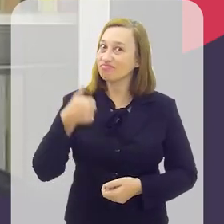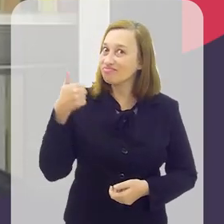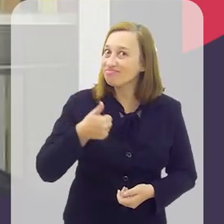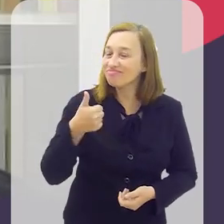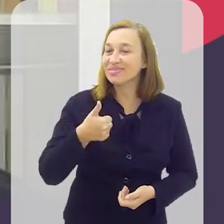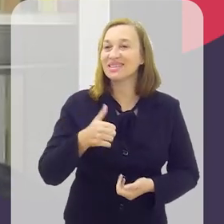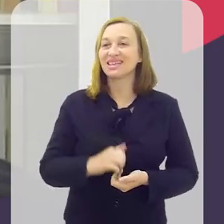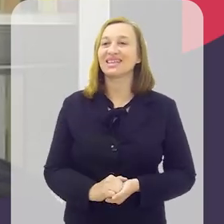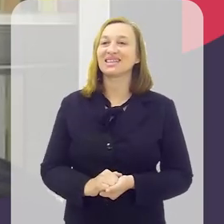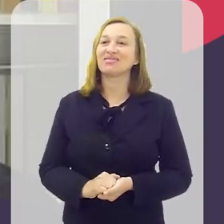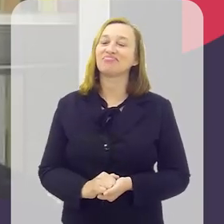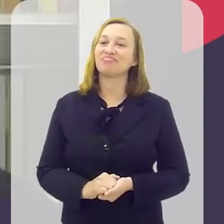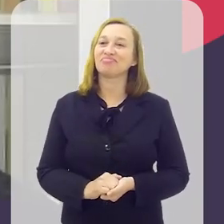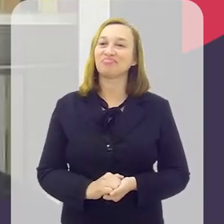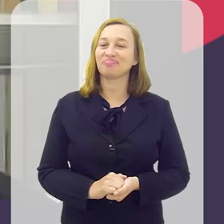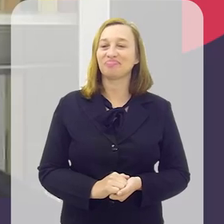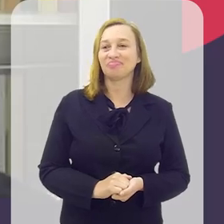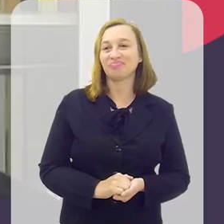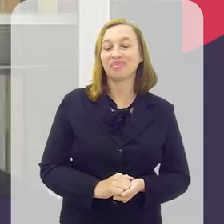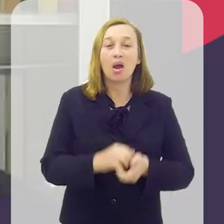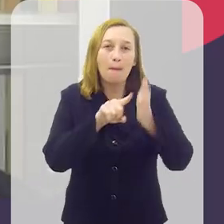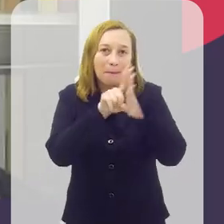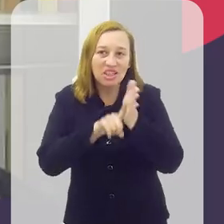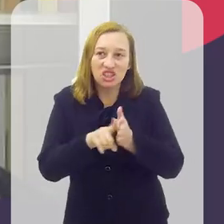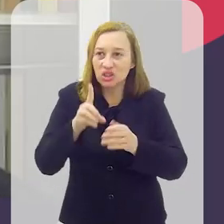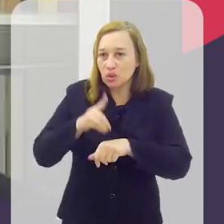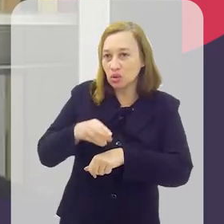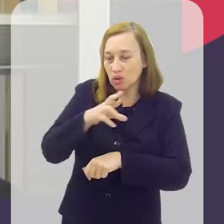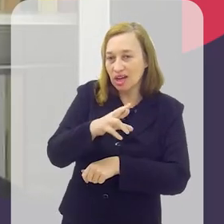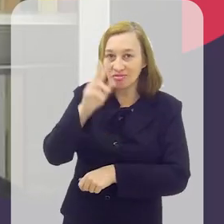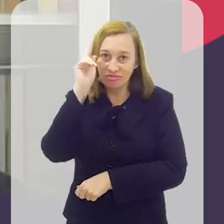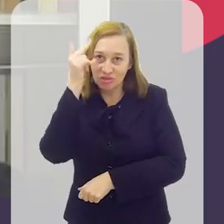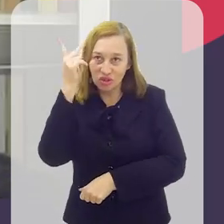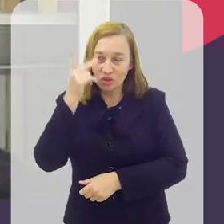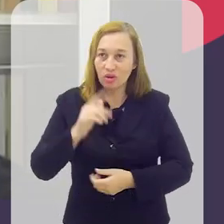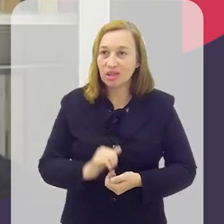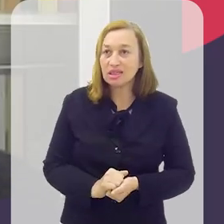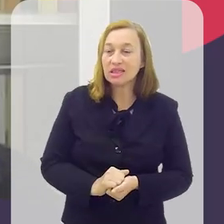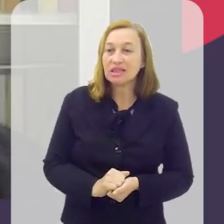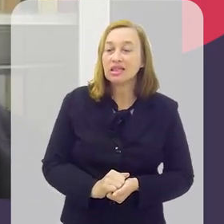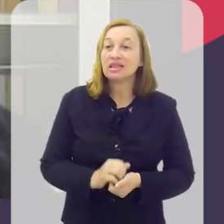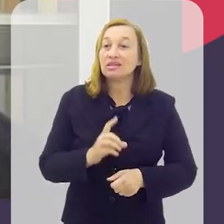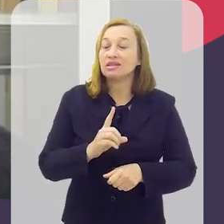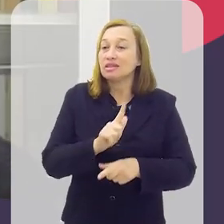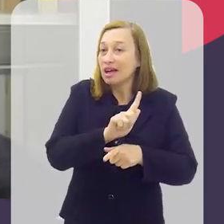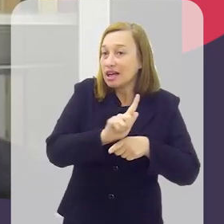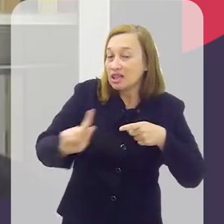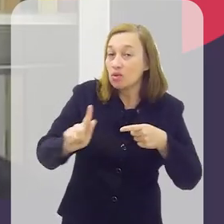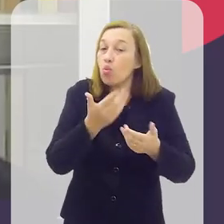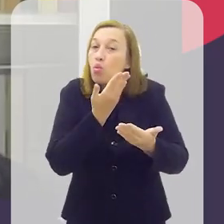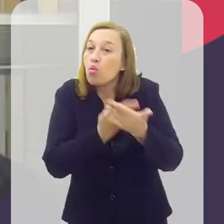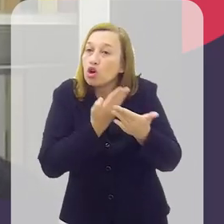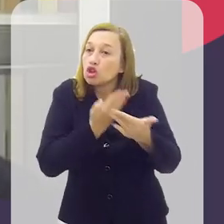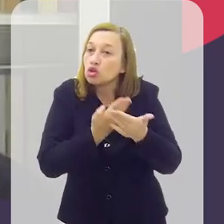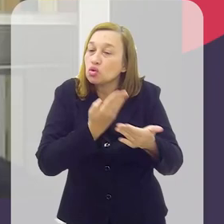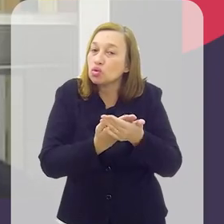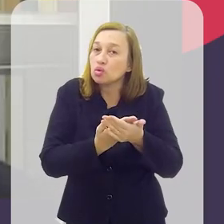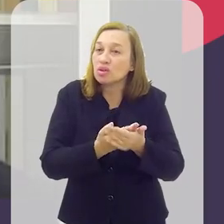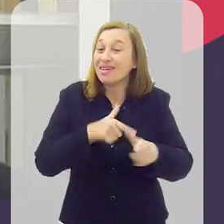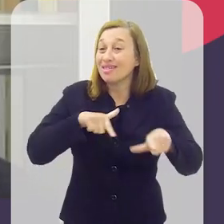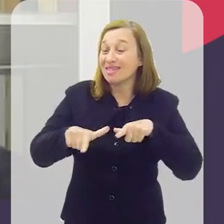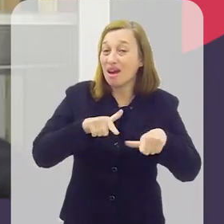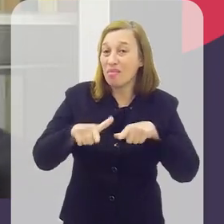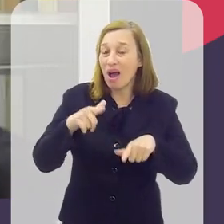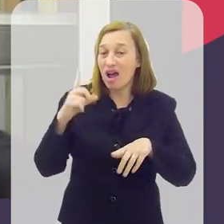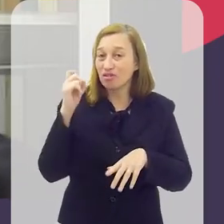primeiro eu fiz o meu, essa foi a pesquisa de doutorado em História e desde a graduação eu estudo trabalho precário